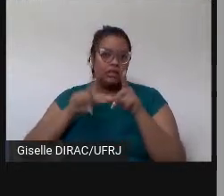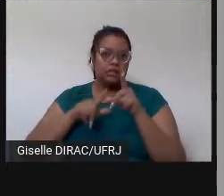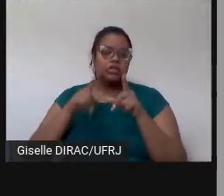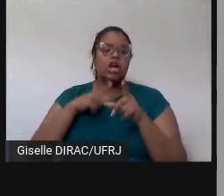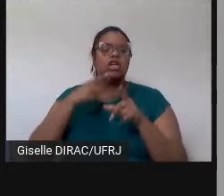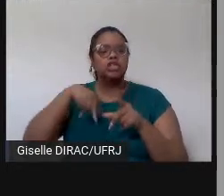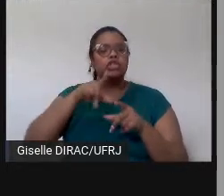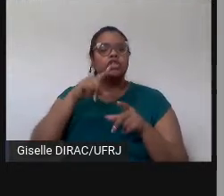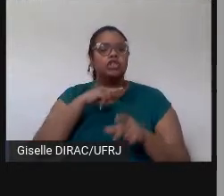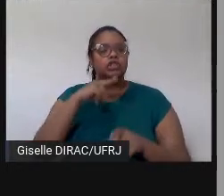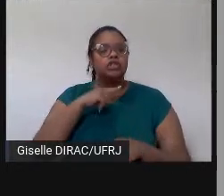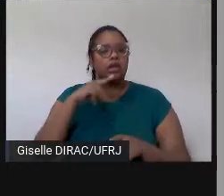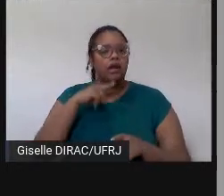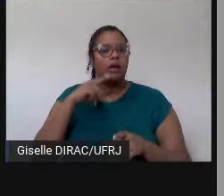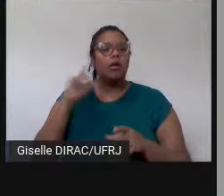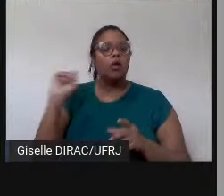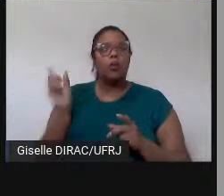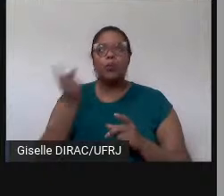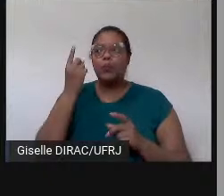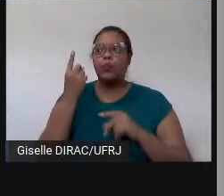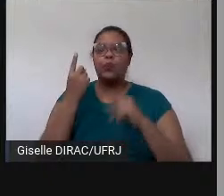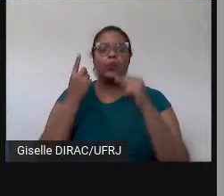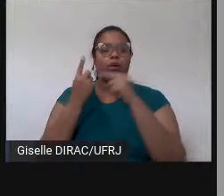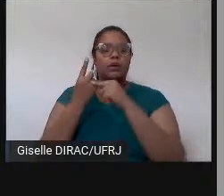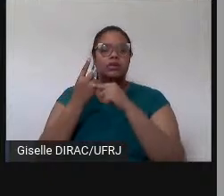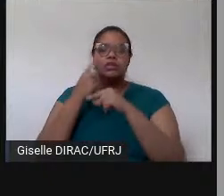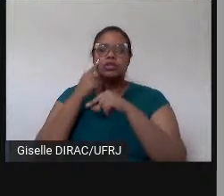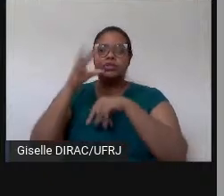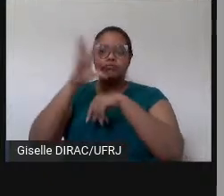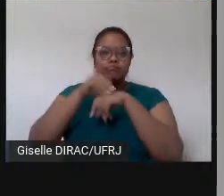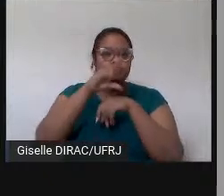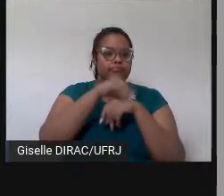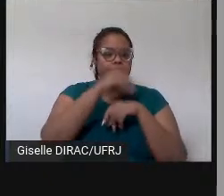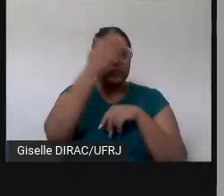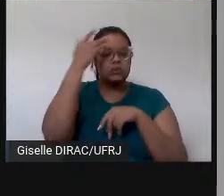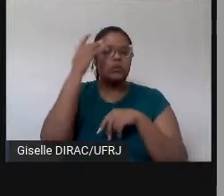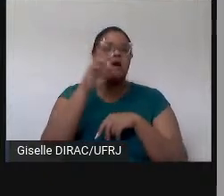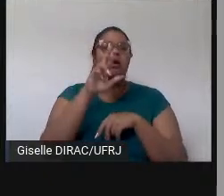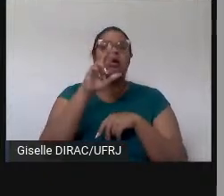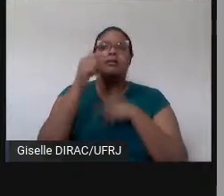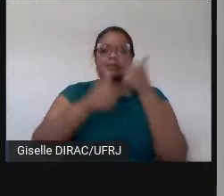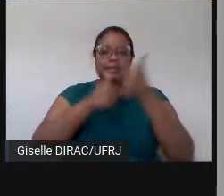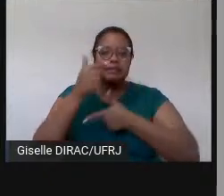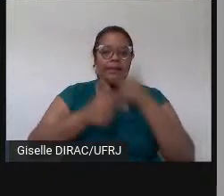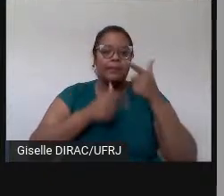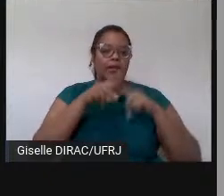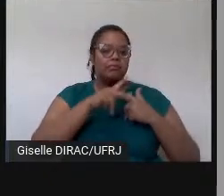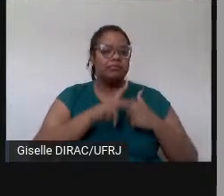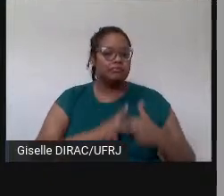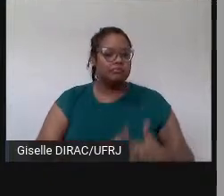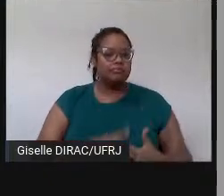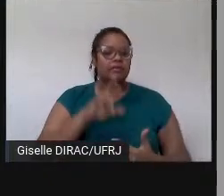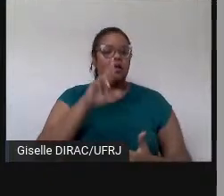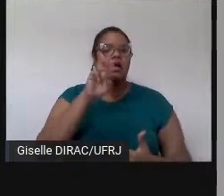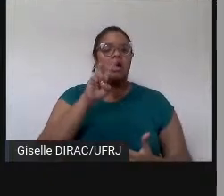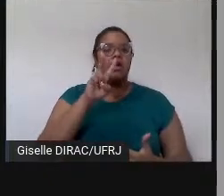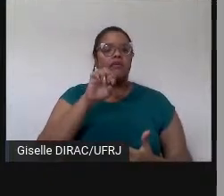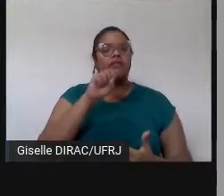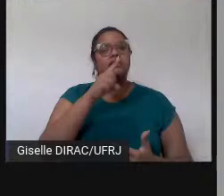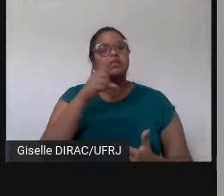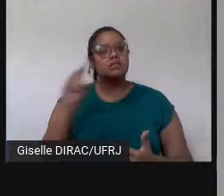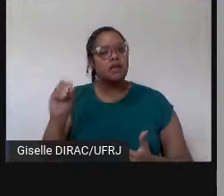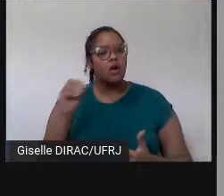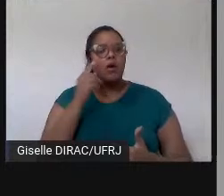possibilidade de adesão de revisores para colaborar, né, numa revisão